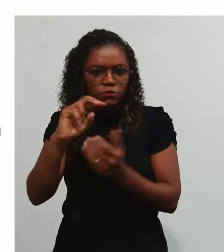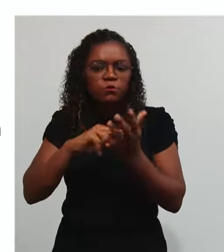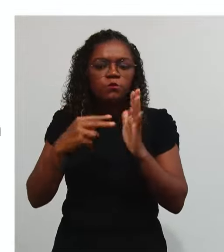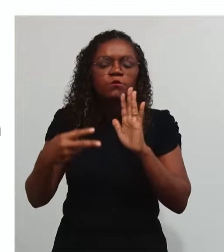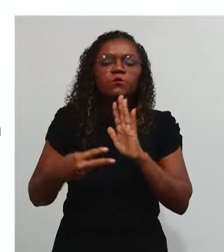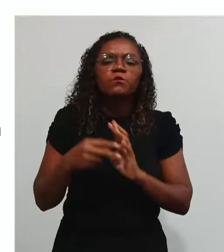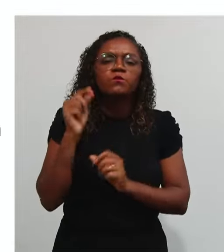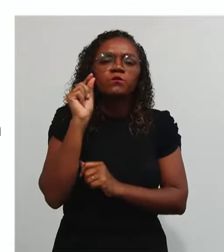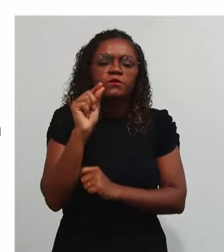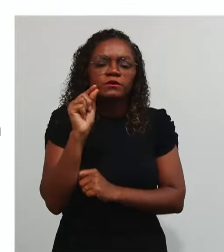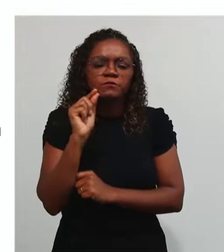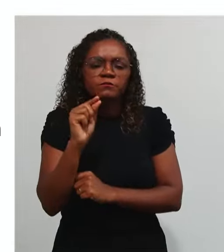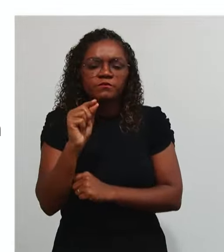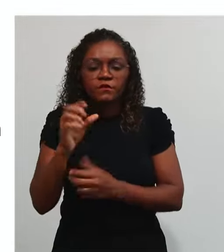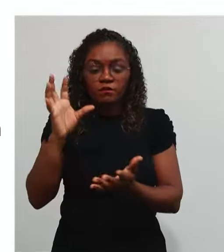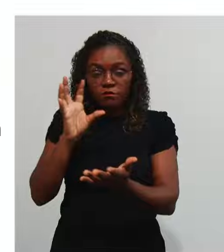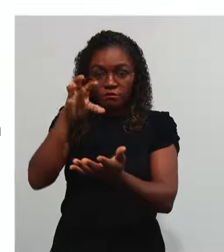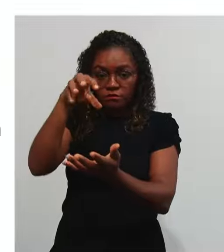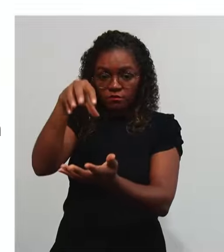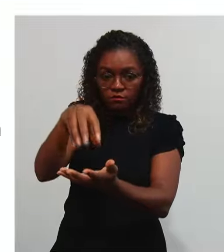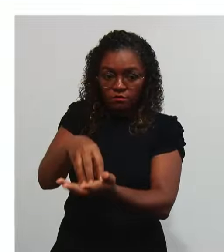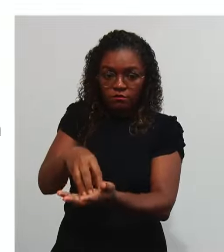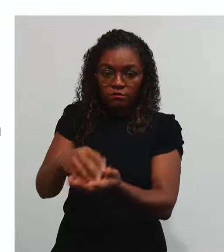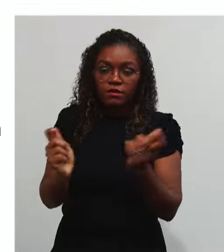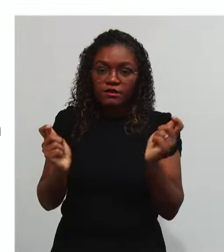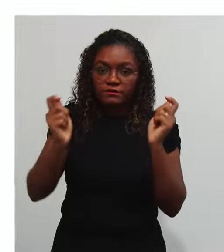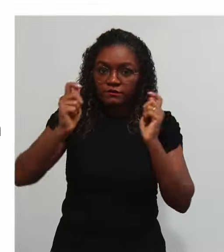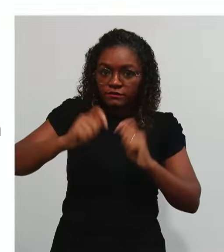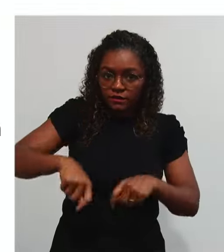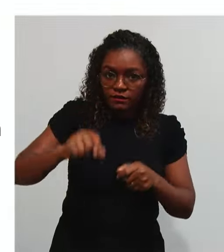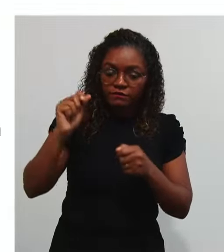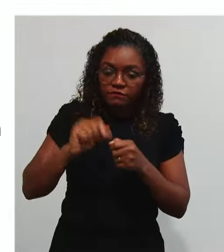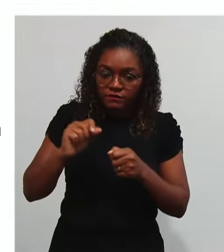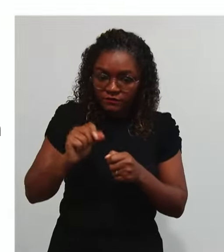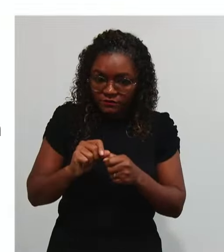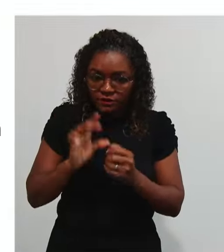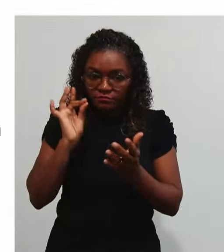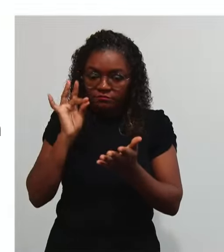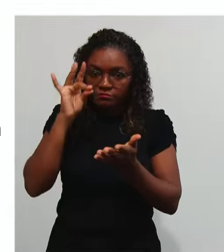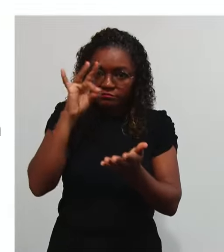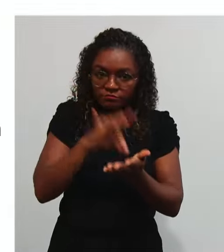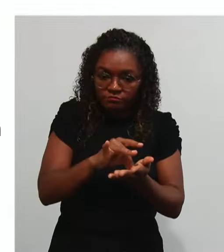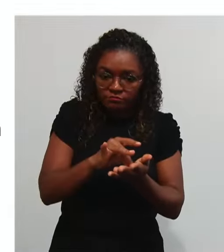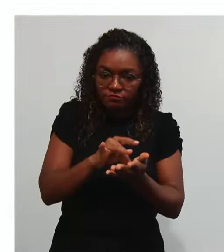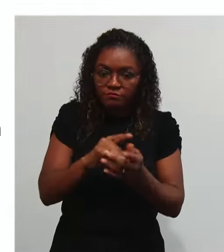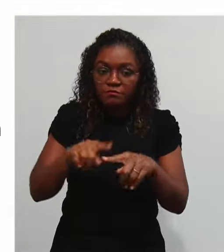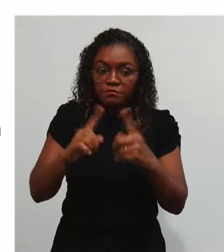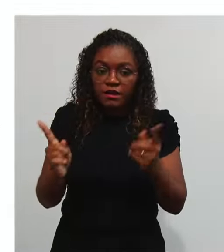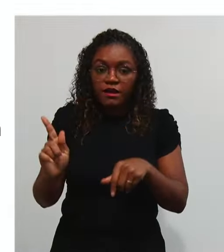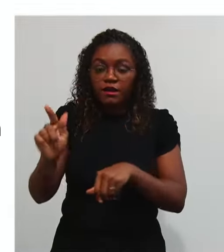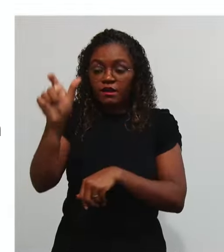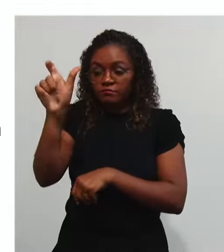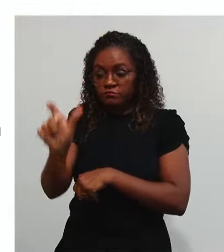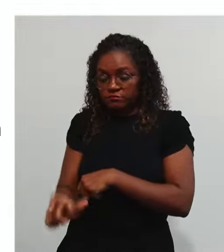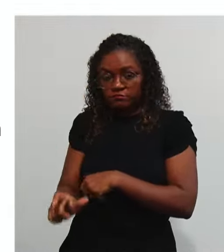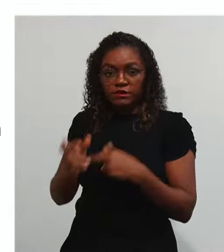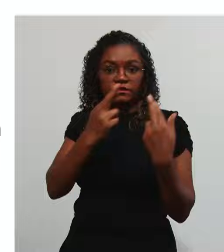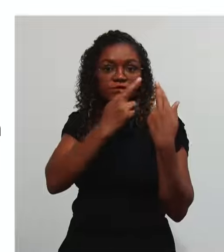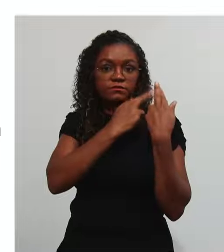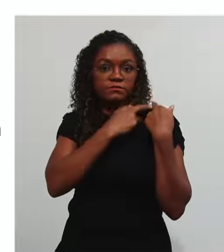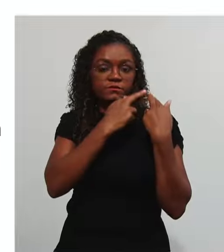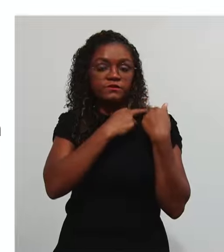-la E realizá-la A tomada De conta É realizada Quando o agente Responsável